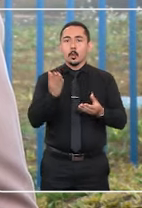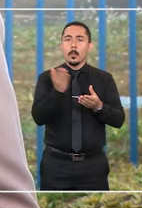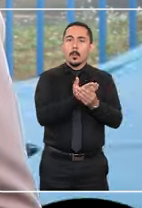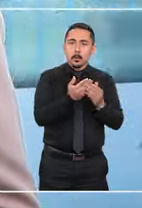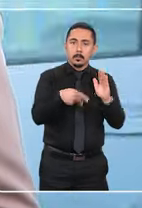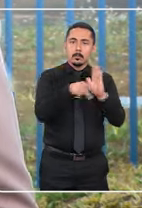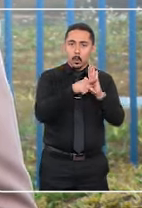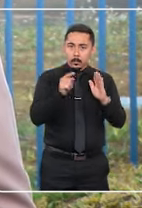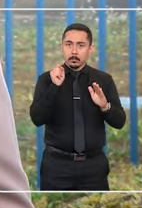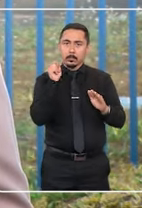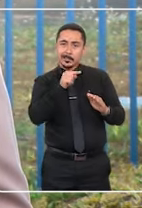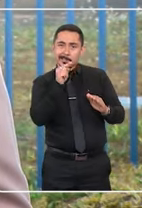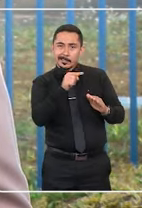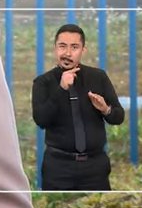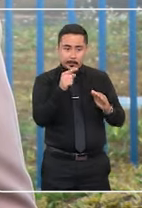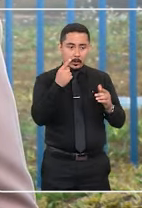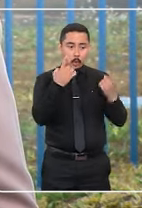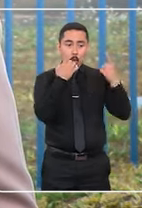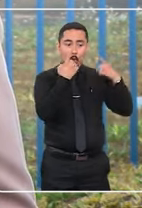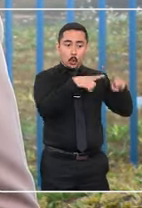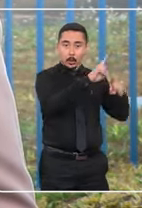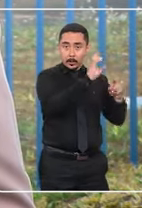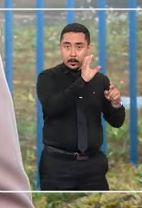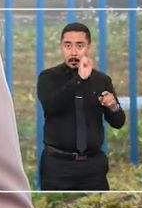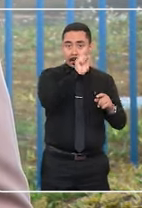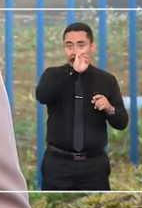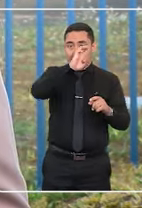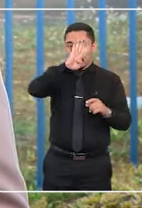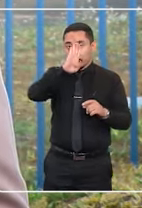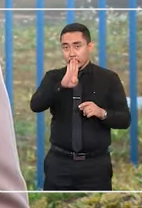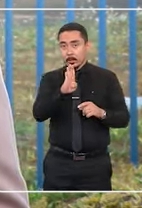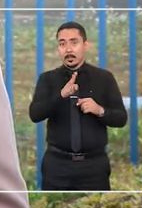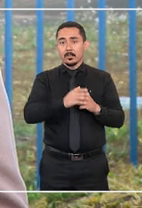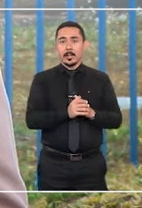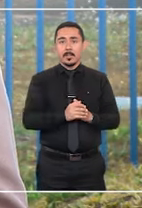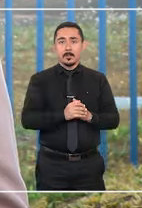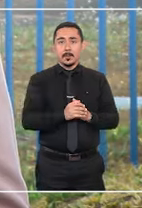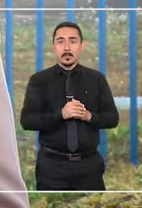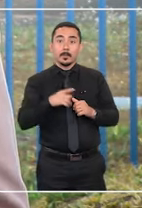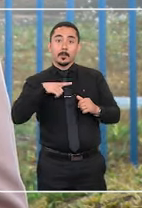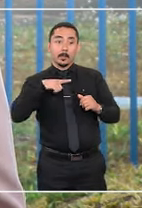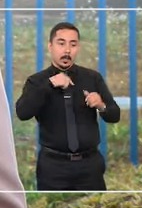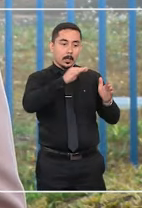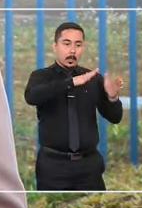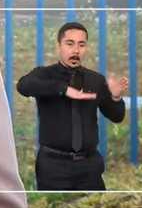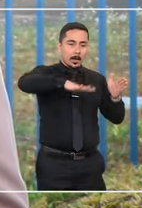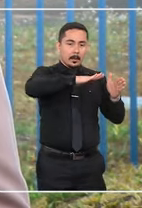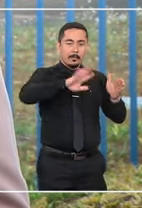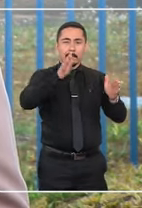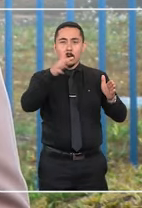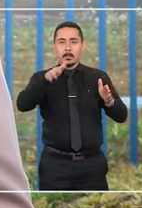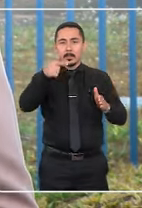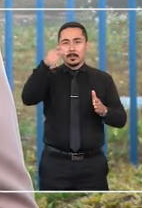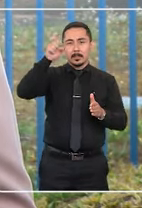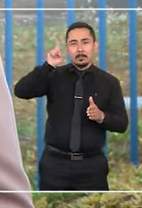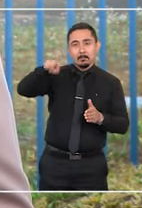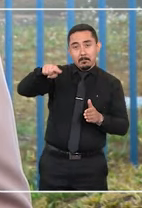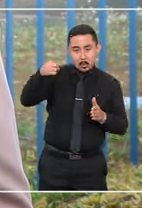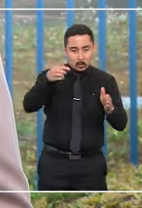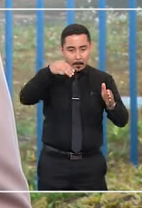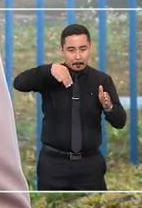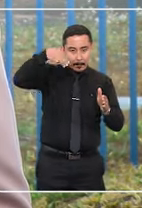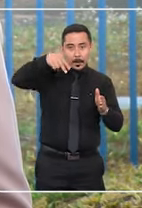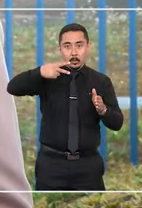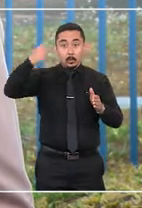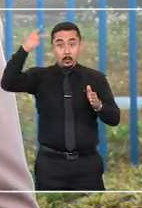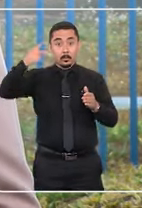capião extraordinária juizada contra a Caesb argumentaram que ocupam uma área de mais de 7 mil metros quadrados há mais de 15 anos,